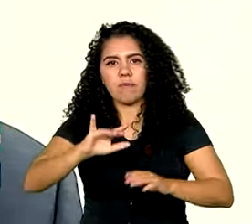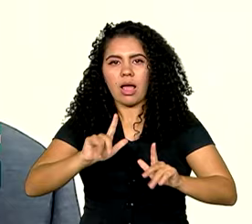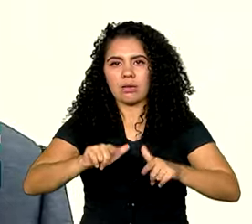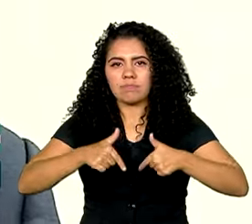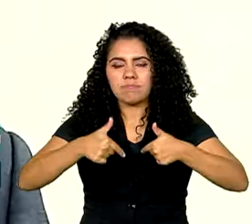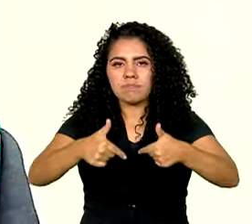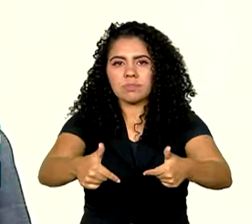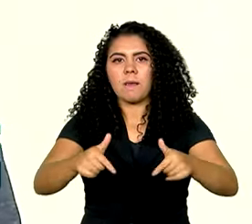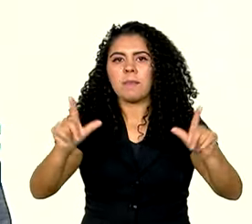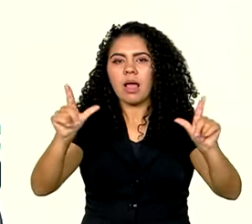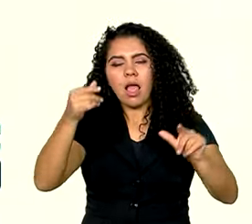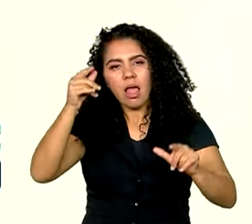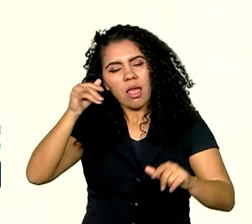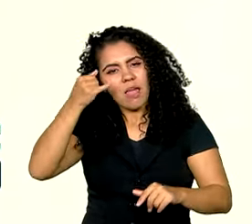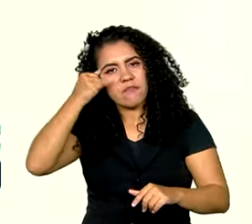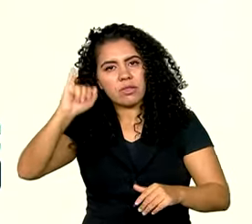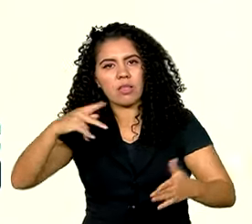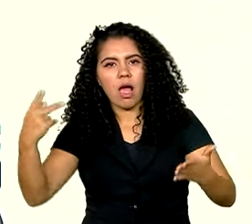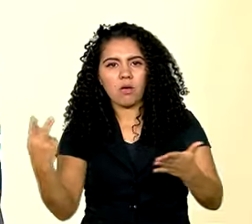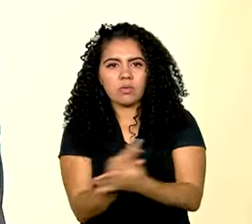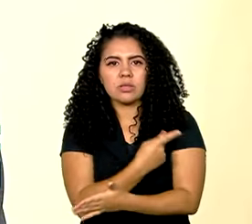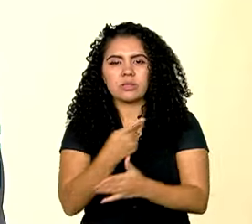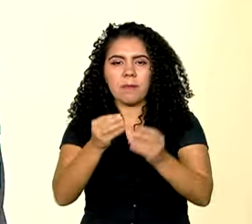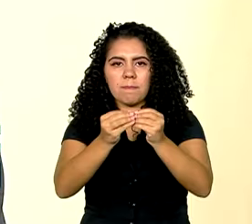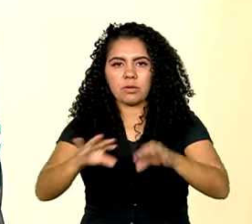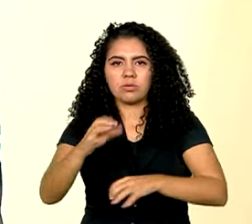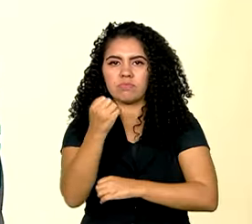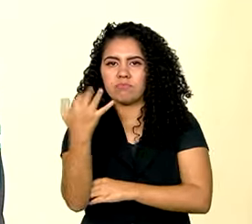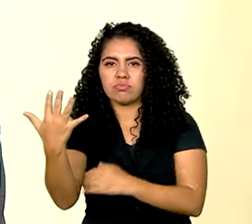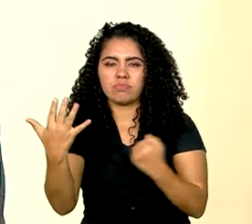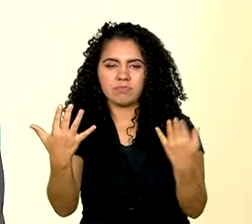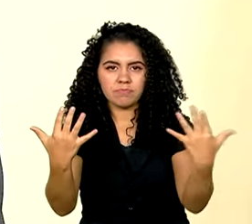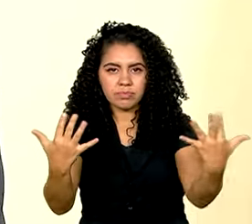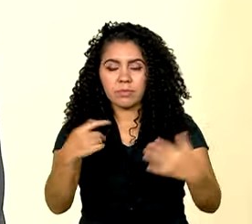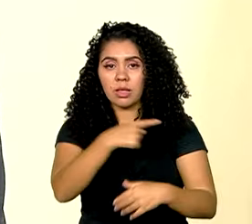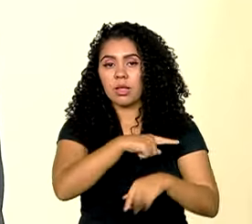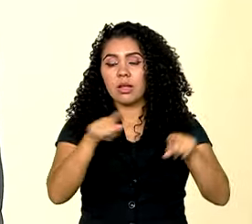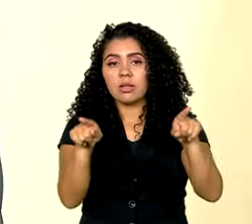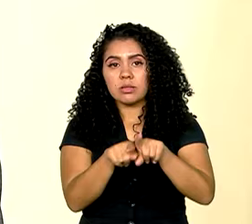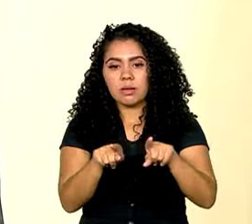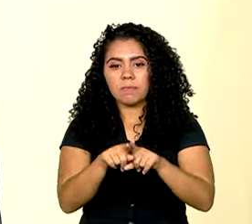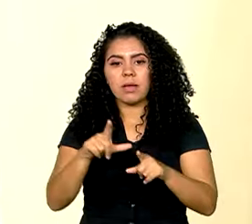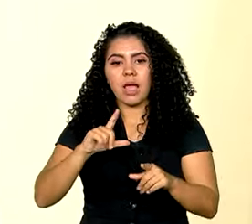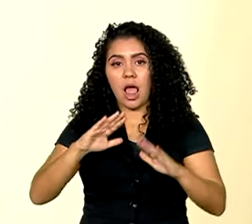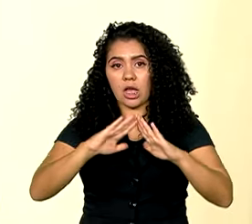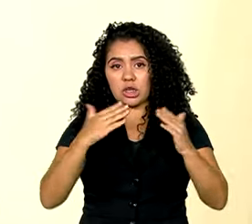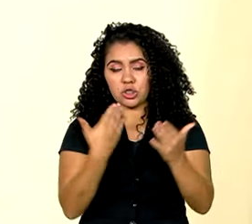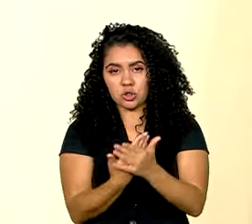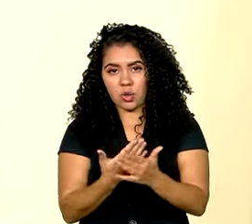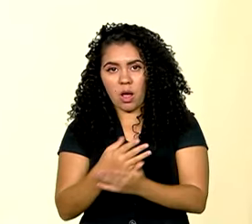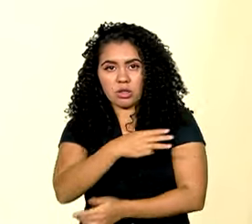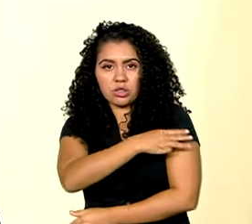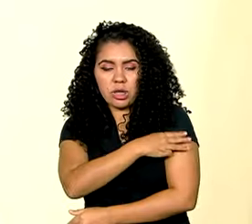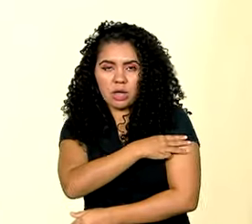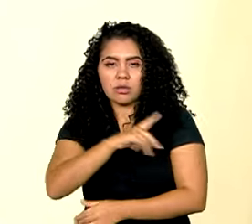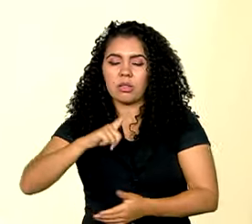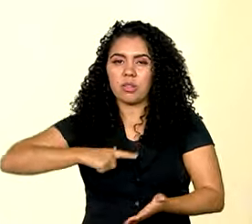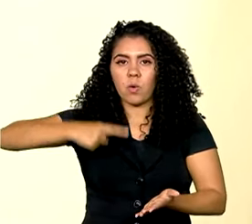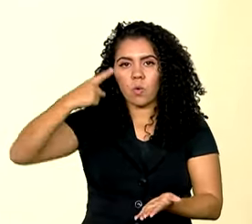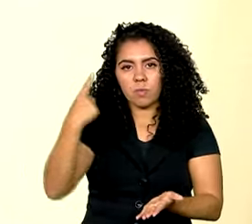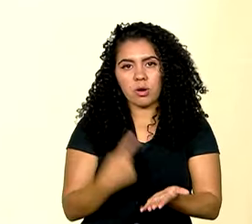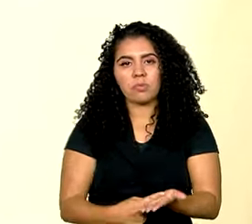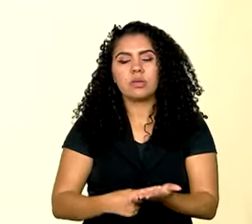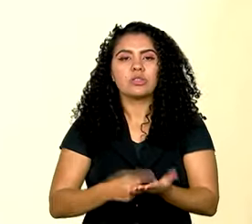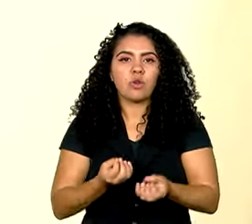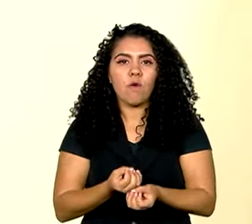possível, sem afetar a região. A concepção da escola de Sargentos tem um compromisso de oferecer um legado ambiental.